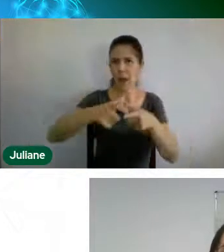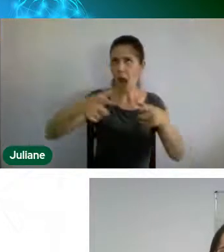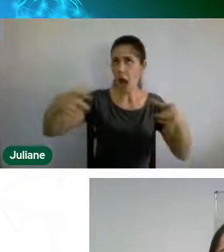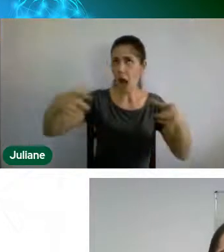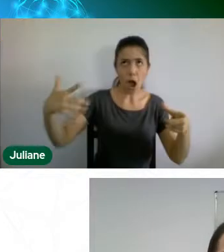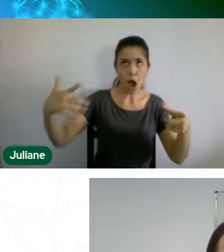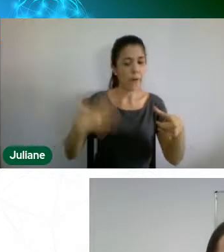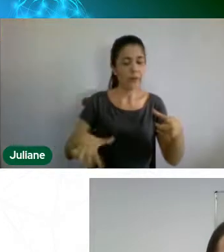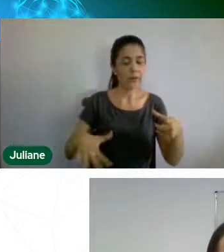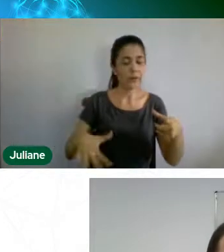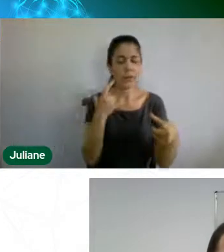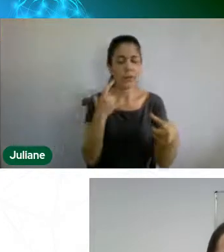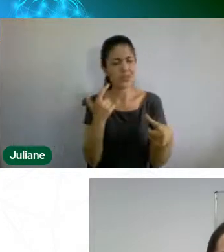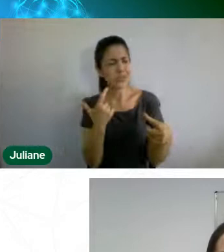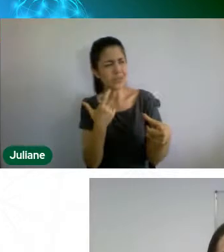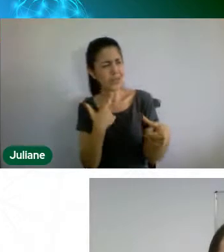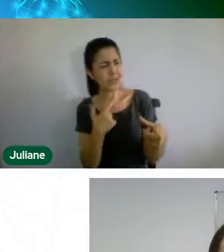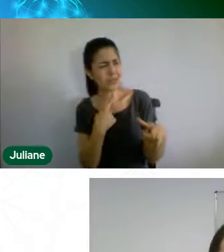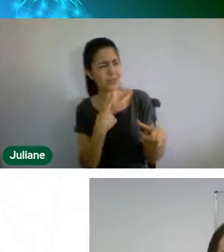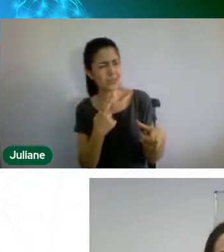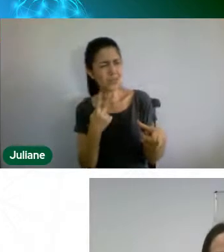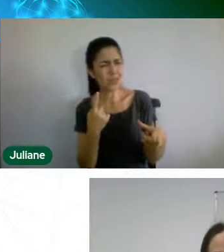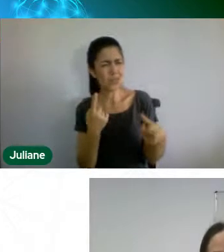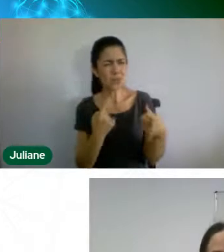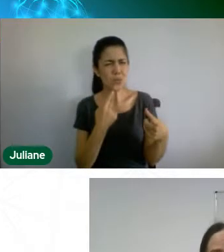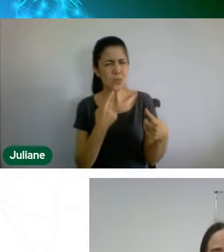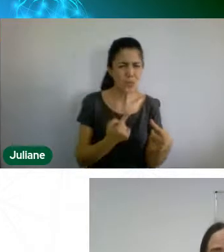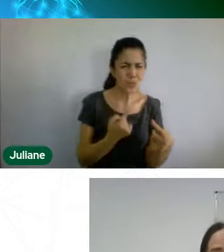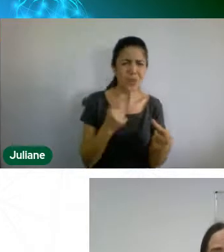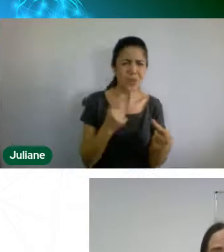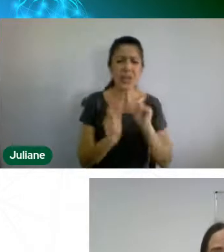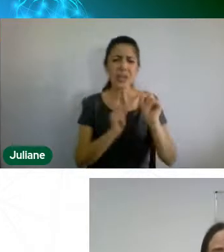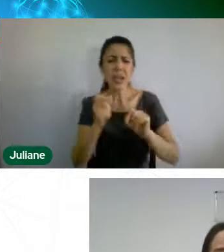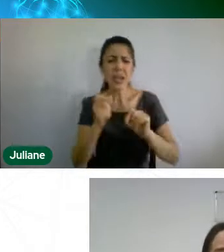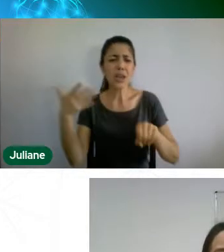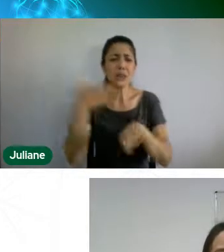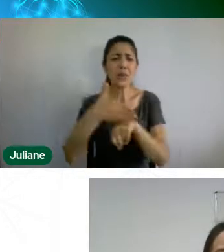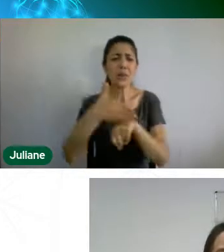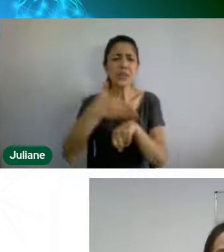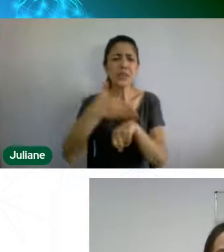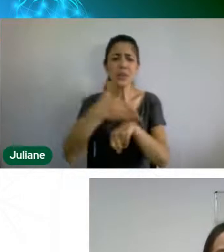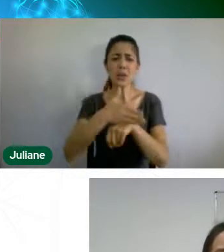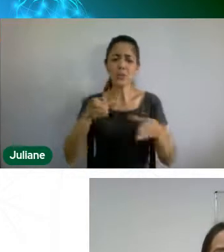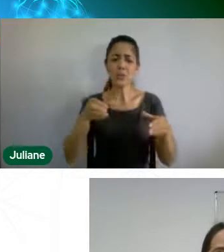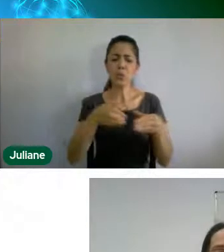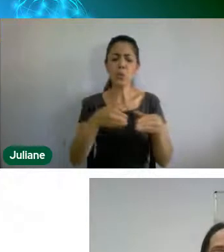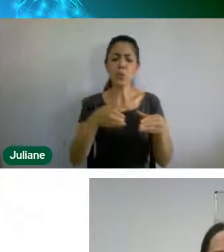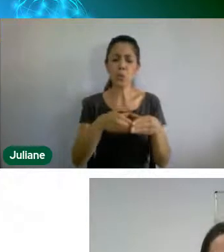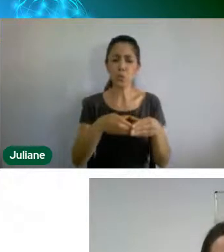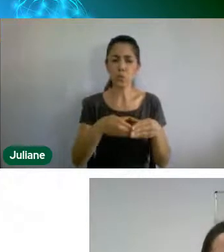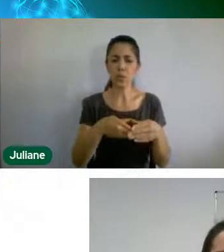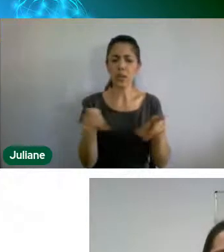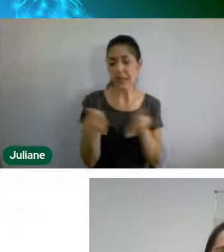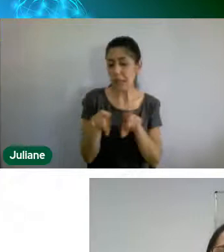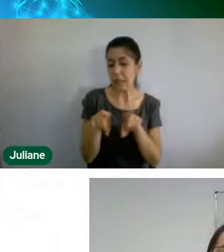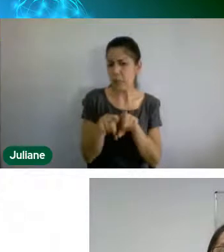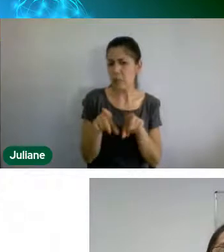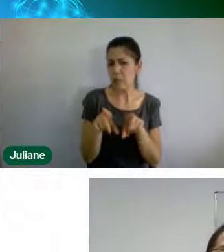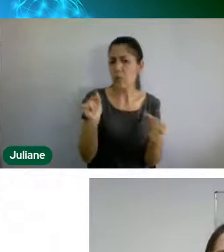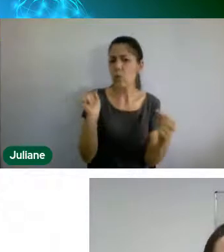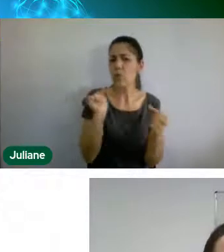integra esse grupo e de como se pretende atingir os objetivos